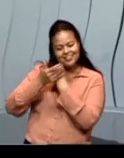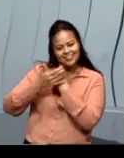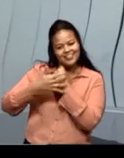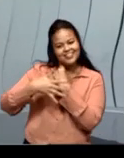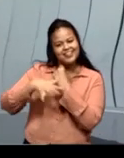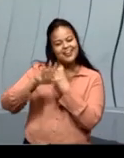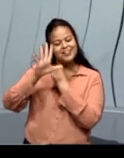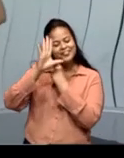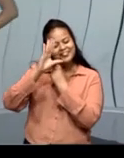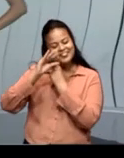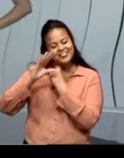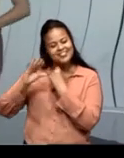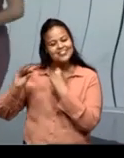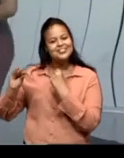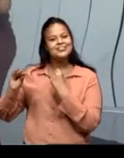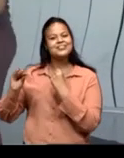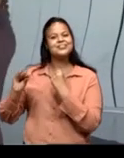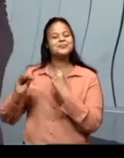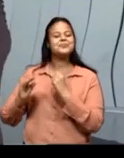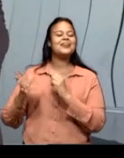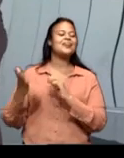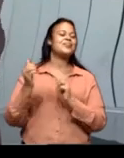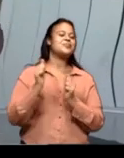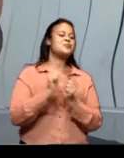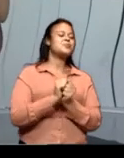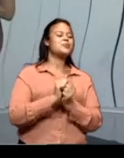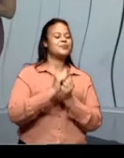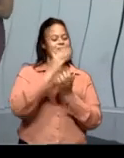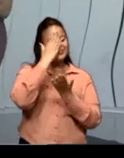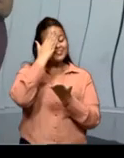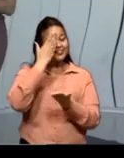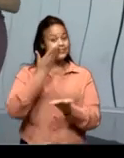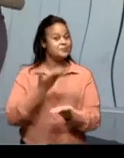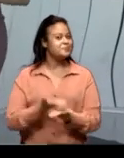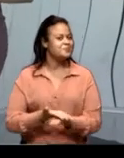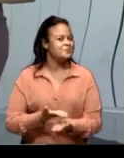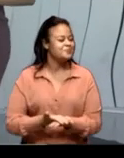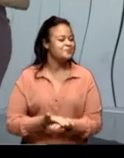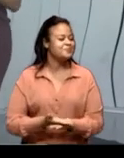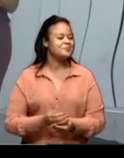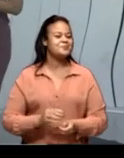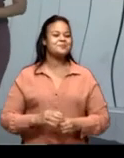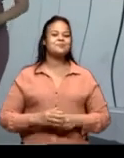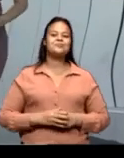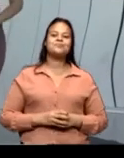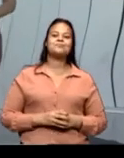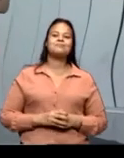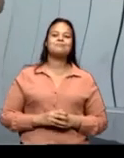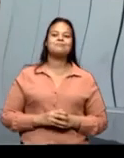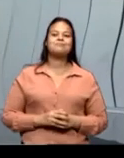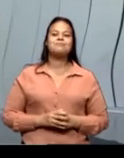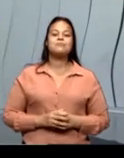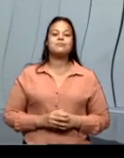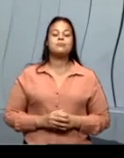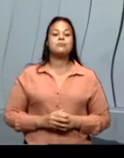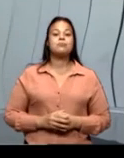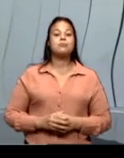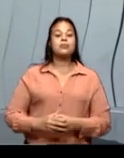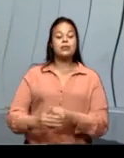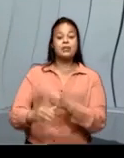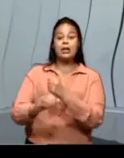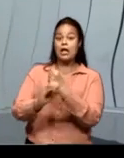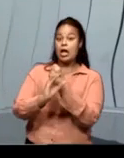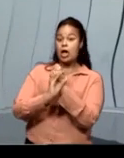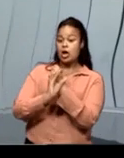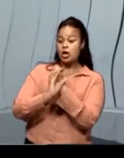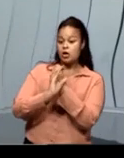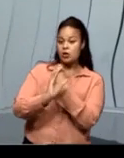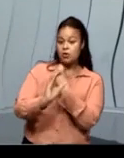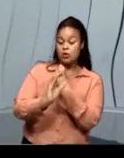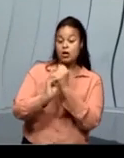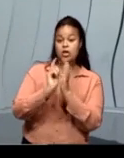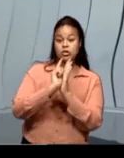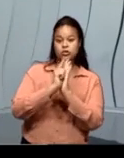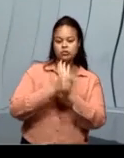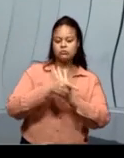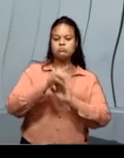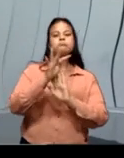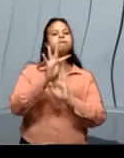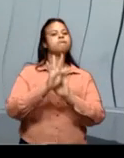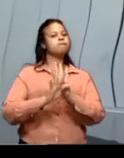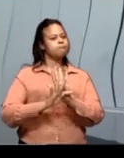Então, agora sim, a matéria. Vamos lá. Bom, gente, a crônica é um gênero